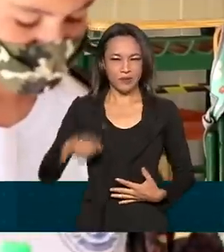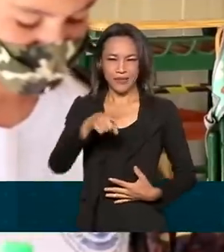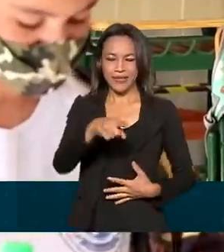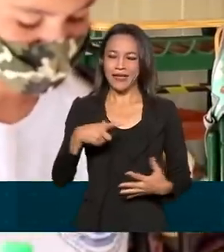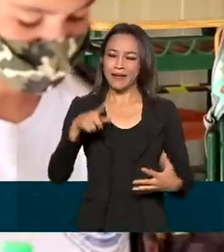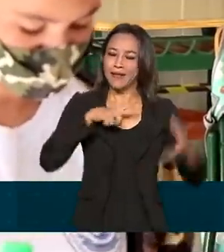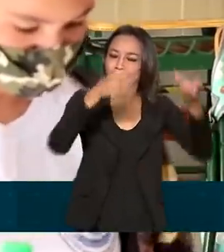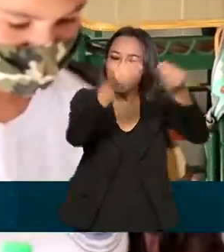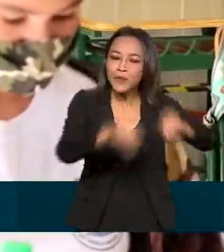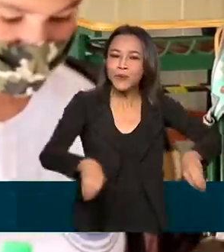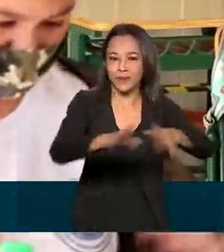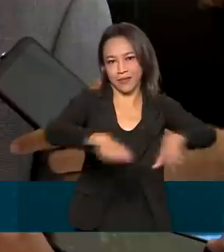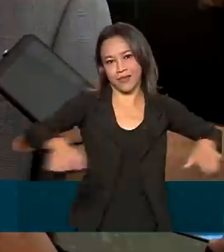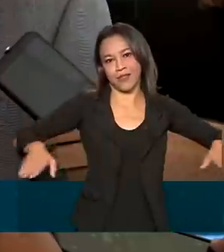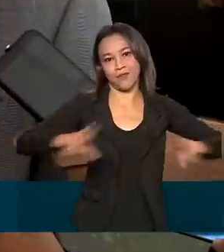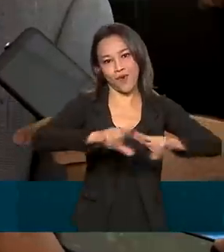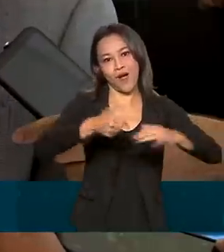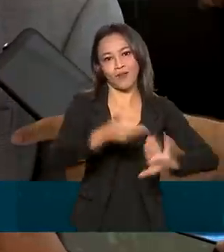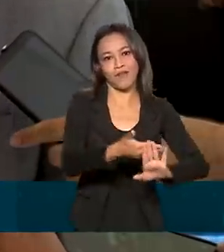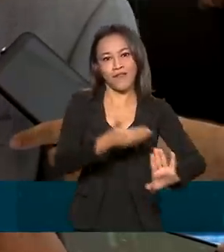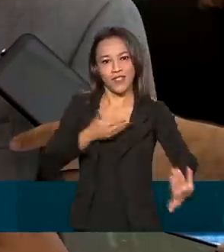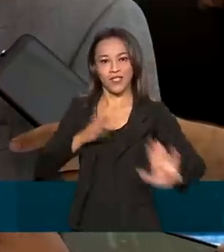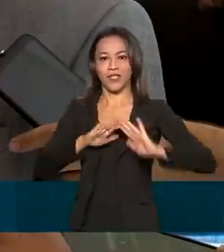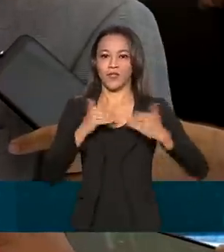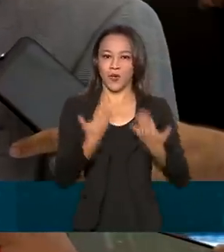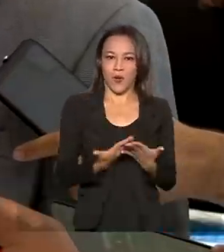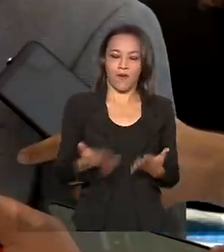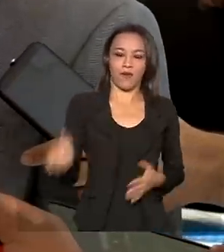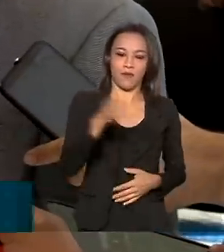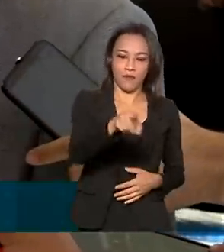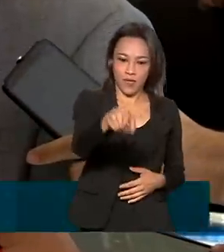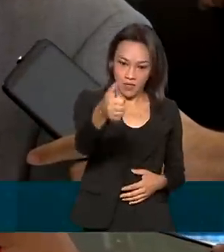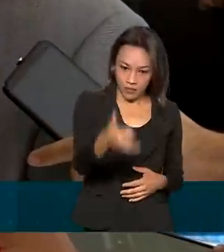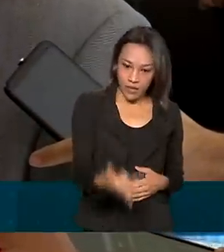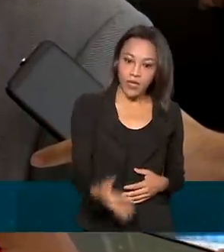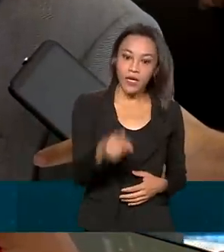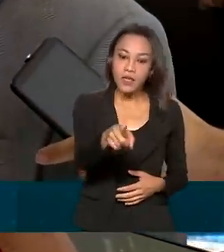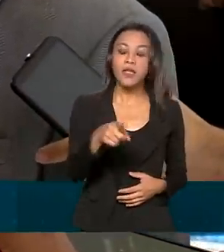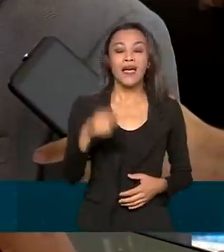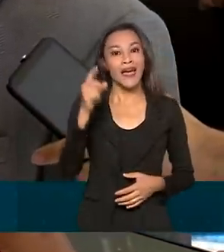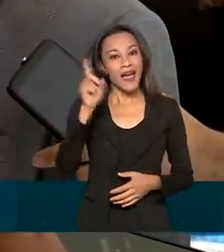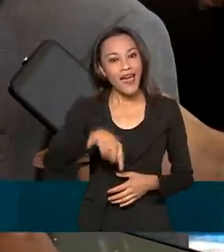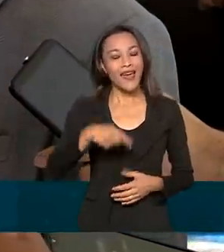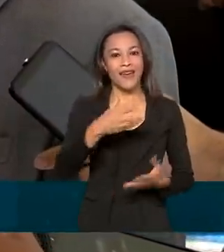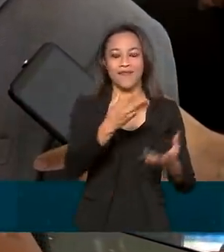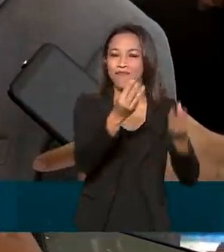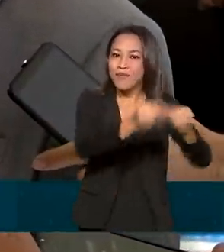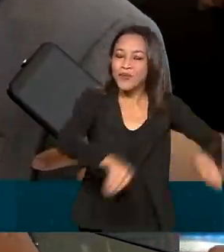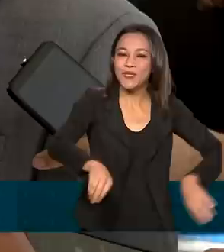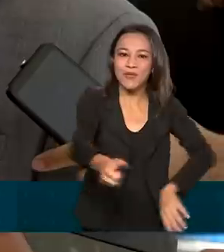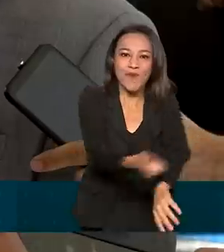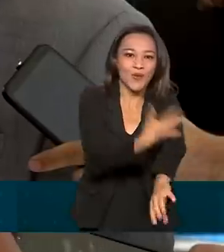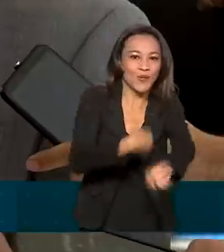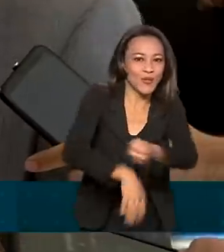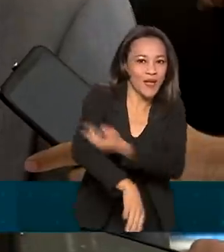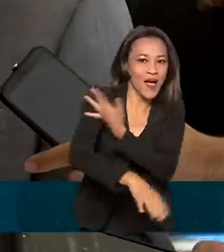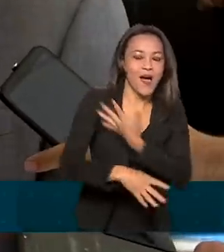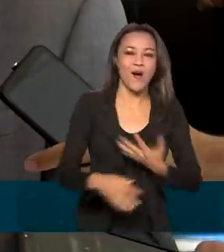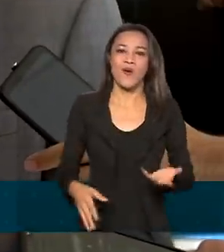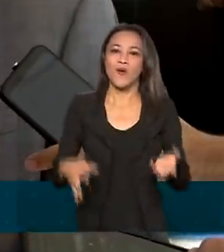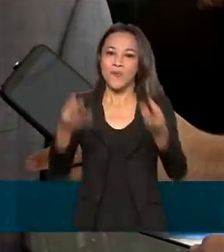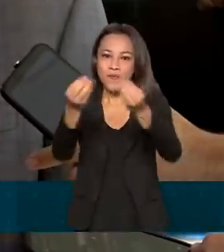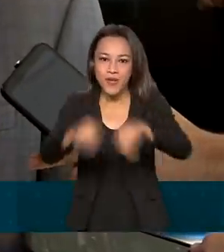afastadas da sala de aula. A perda é acadêmica, a perda é emocional, a perda pode ser considerada até